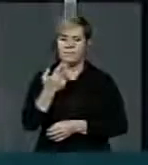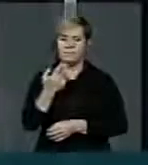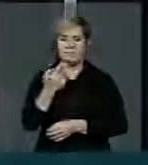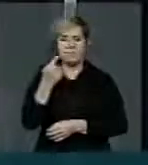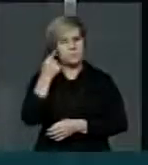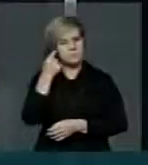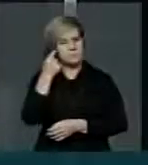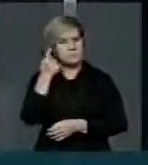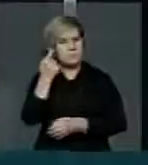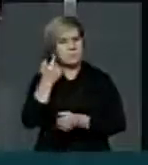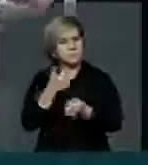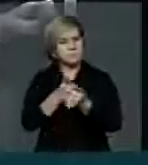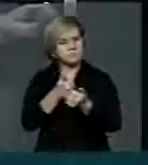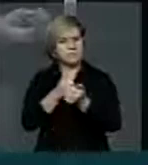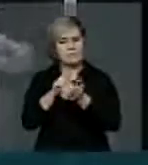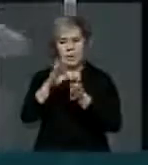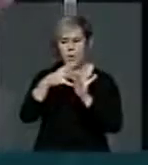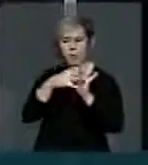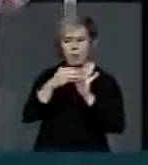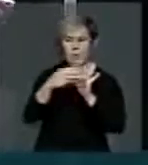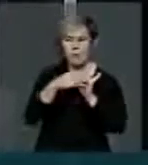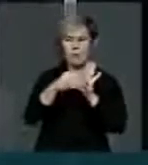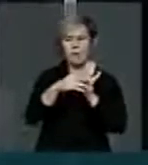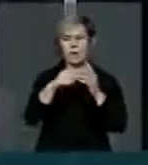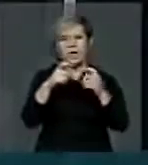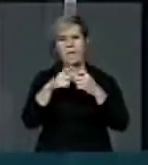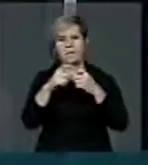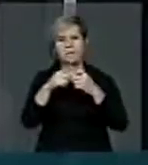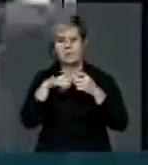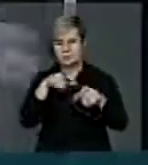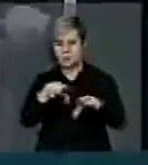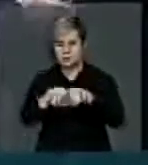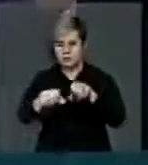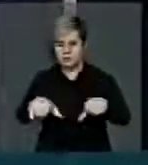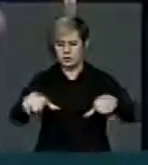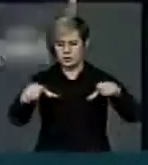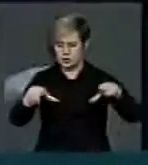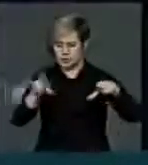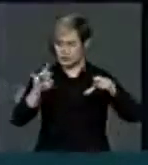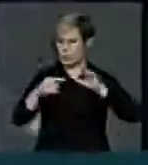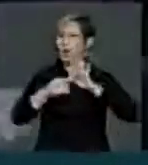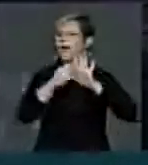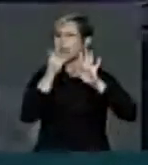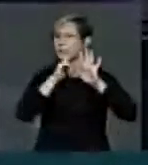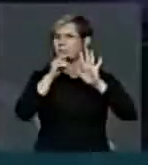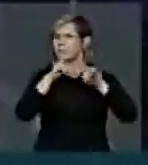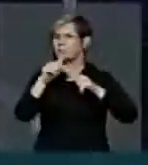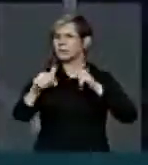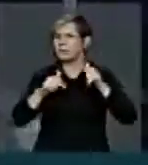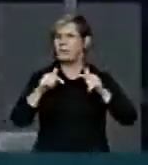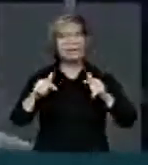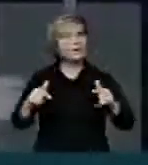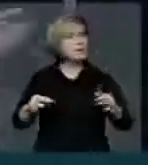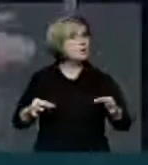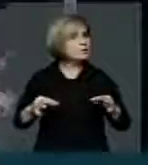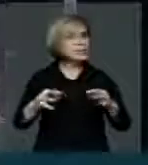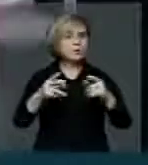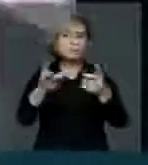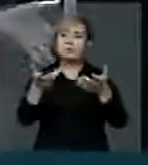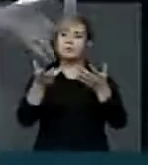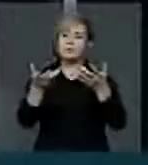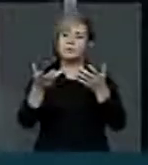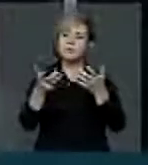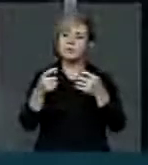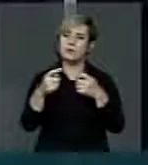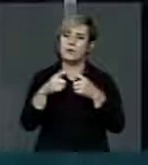imitação de médico com título de médico para trabalhar. E temos que ter médico, todo mundo quer mais médico. Está faltando médico?